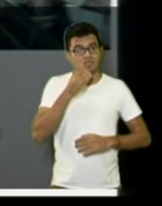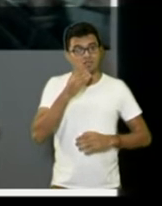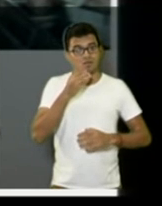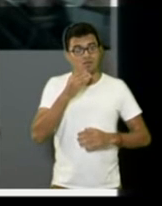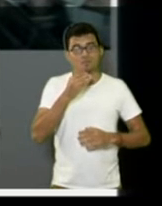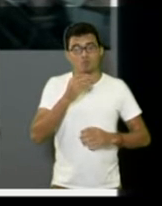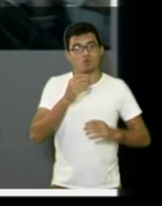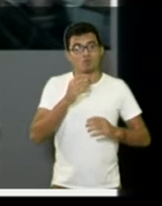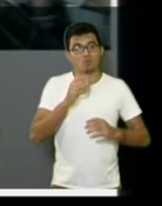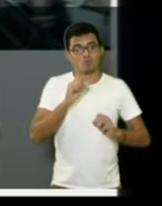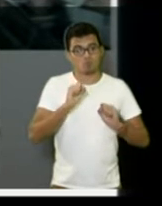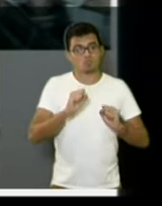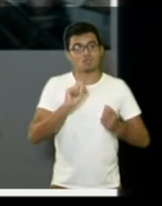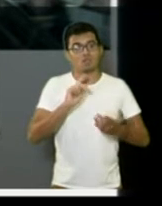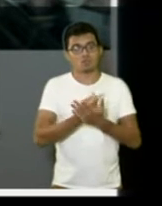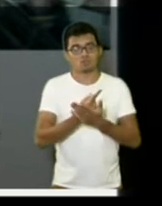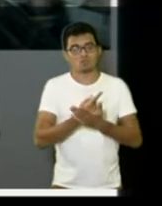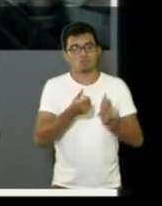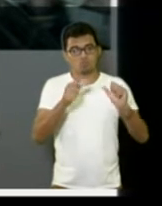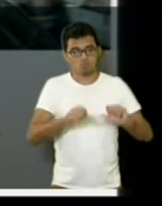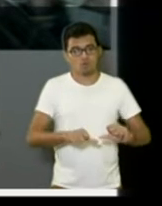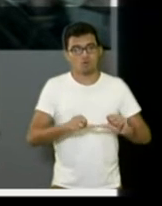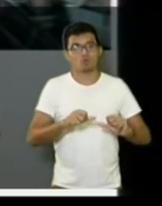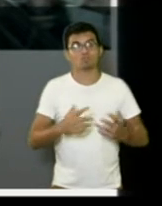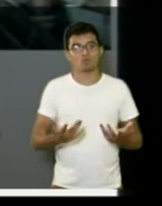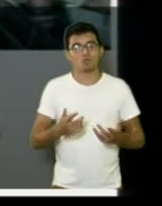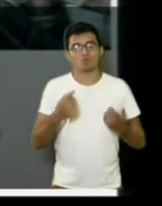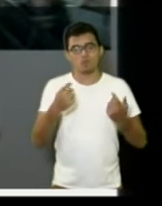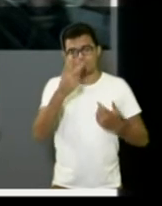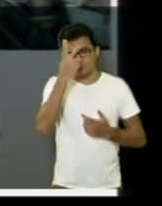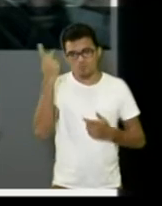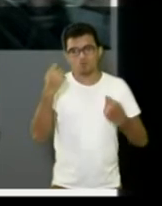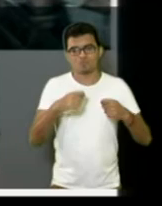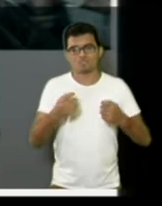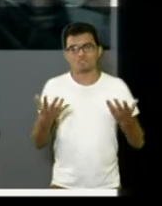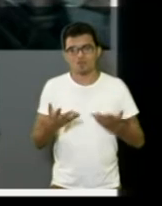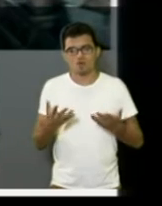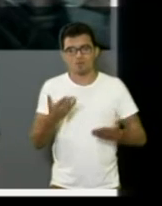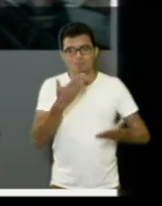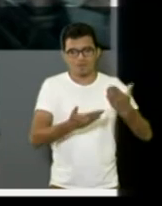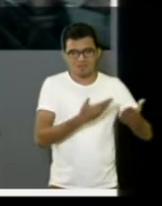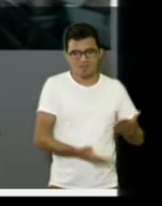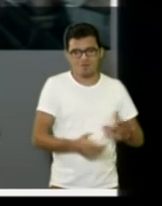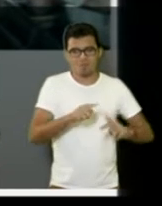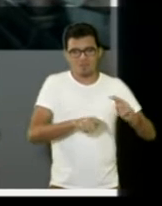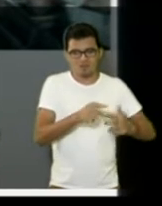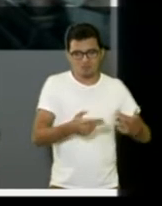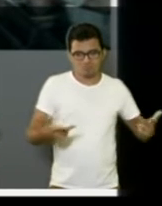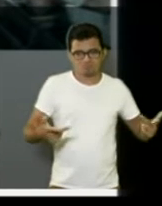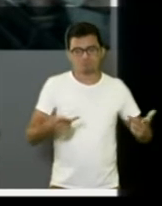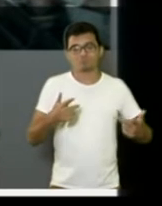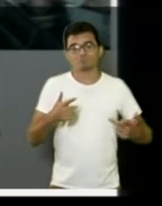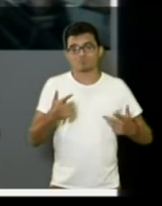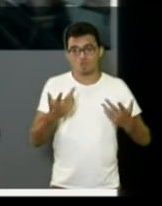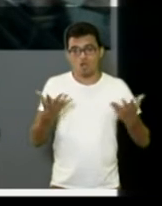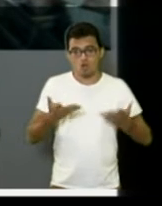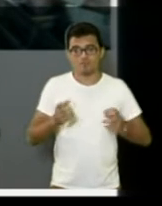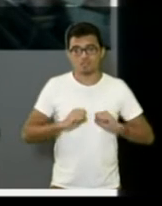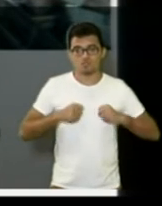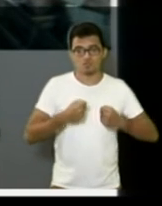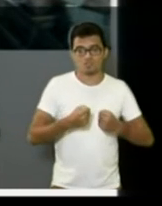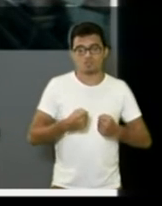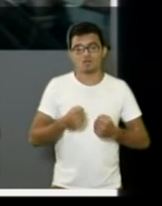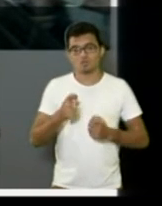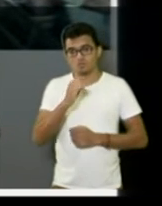Então, acho que trabalhar para lutar, para conquistar de novo. Até quem estiver nos ouvindo, quiser ajudar com móveis, principalmente